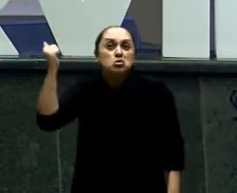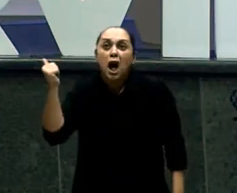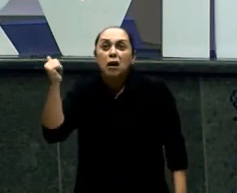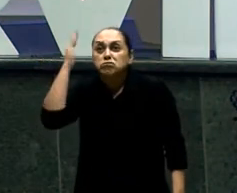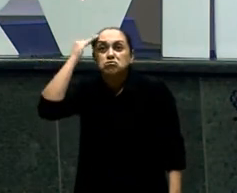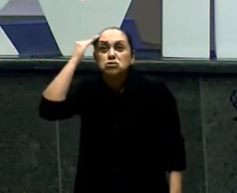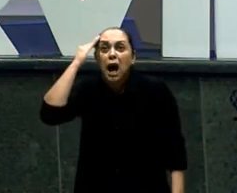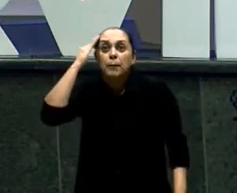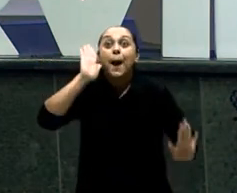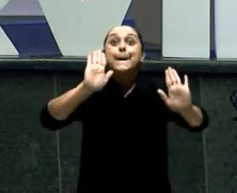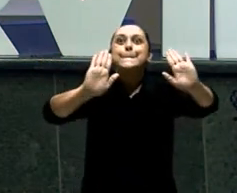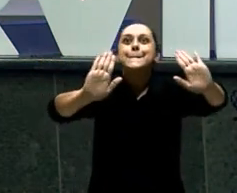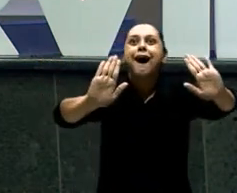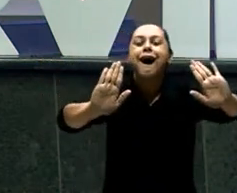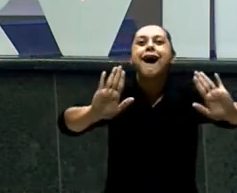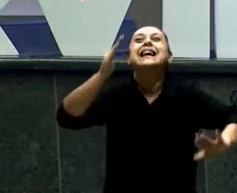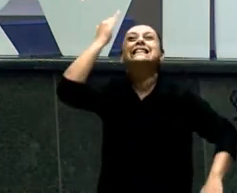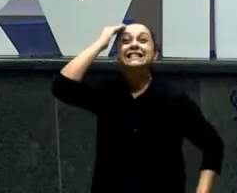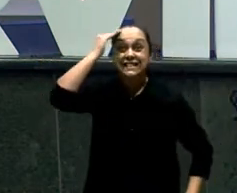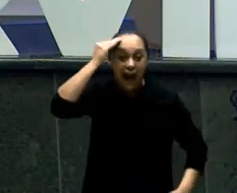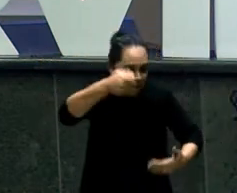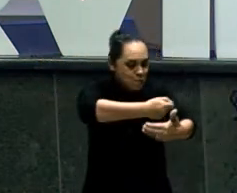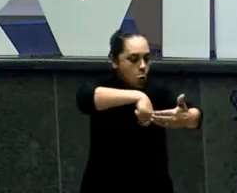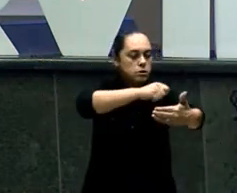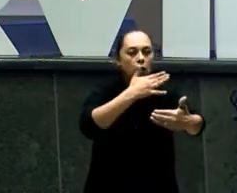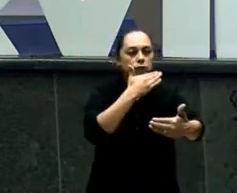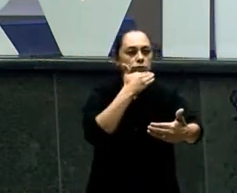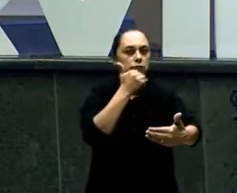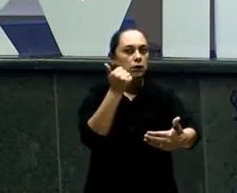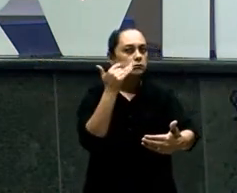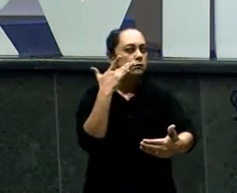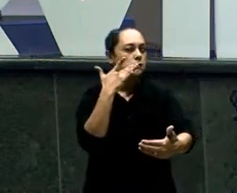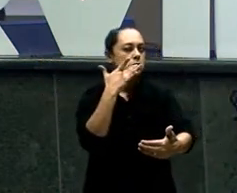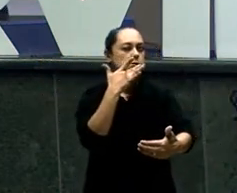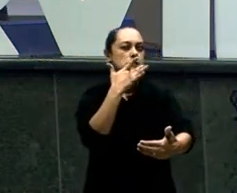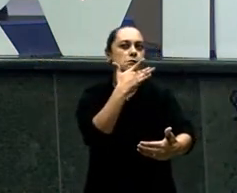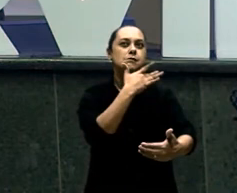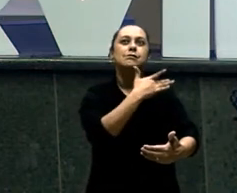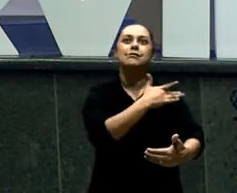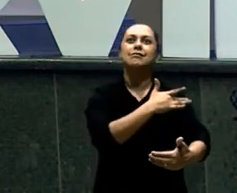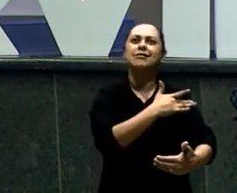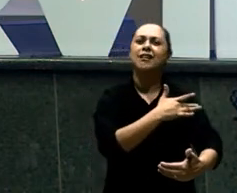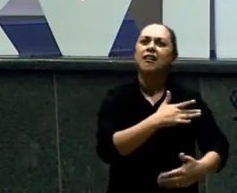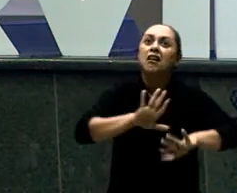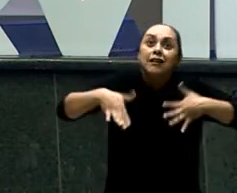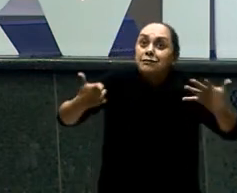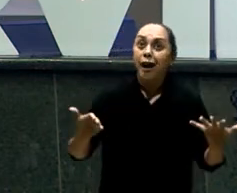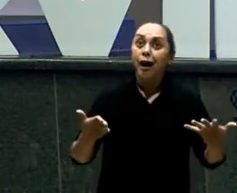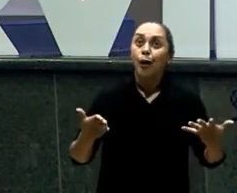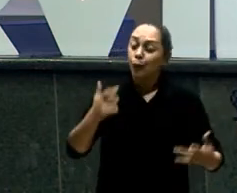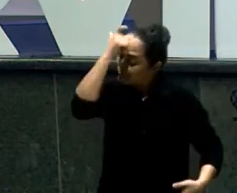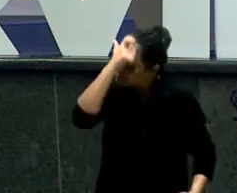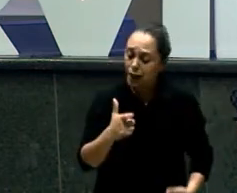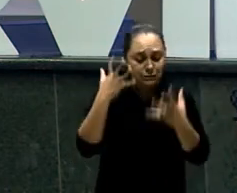desprezou A primogenitura Mas ninguém fala Do prato de comida De Jacó Esaú Só desprezou A